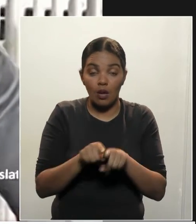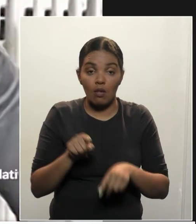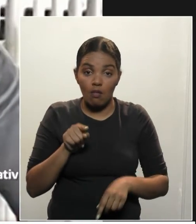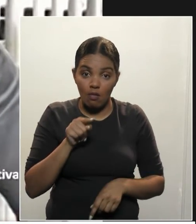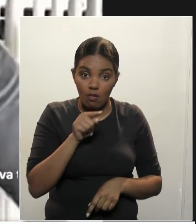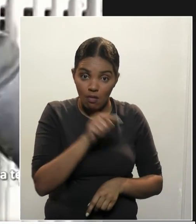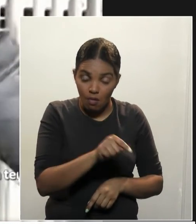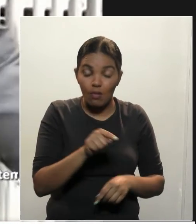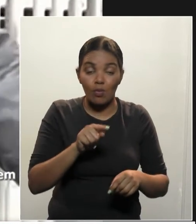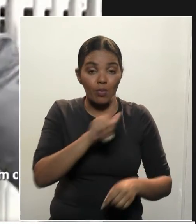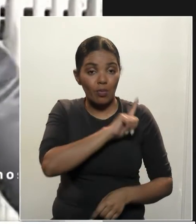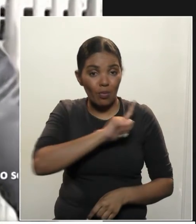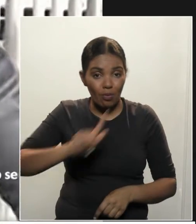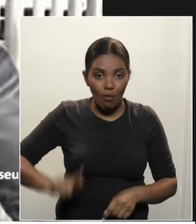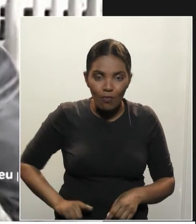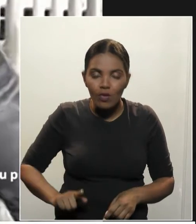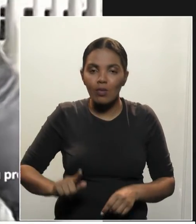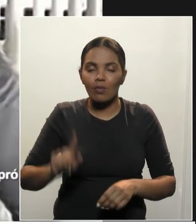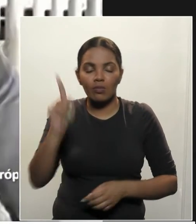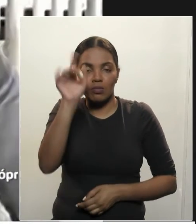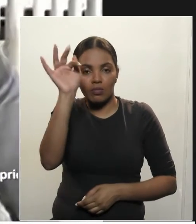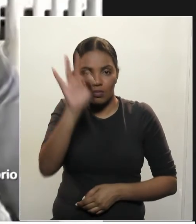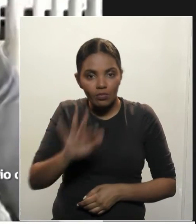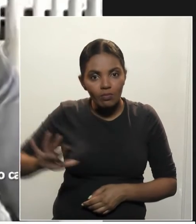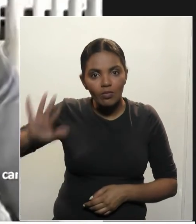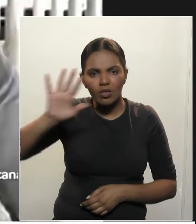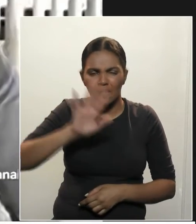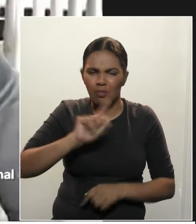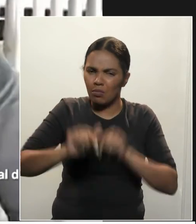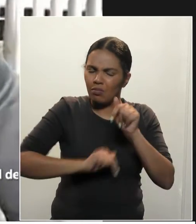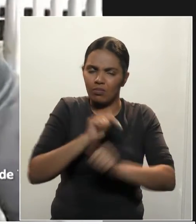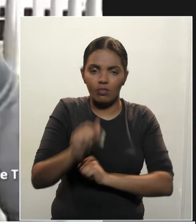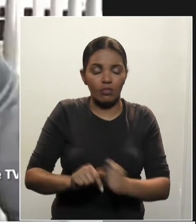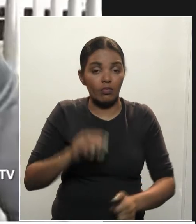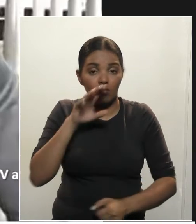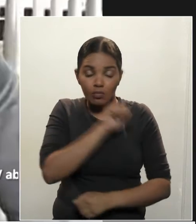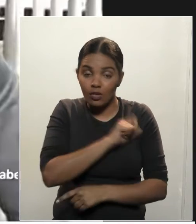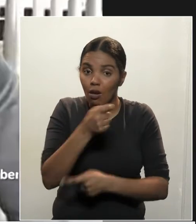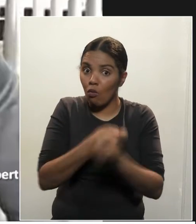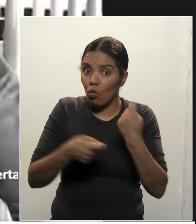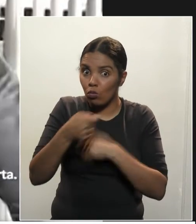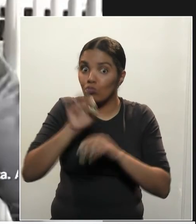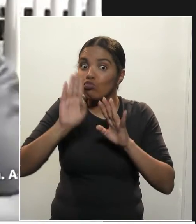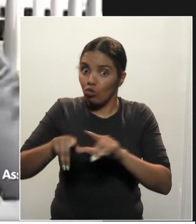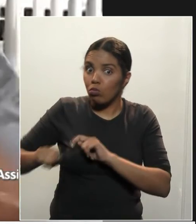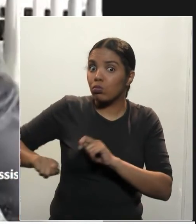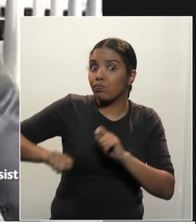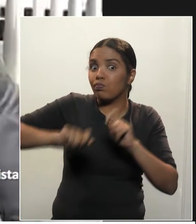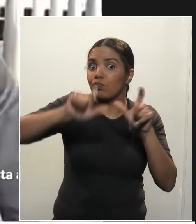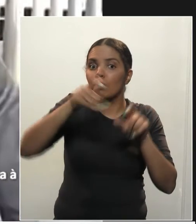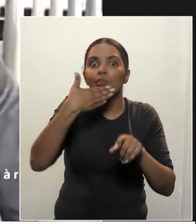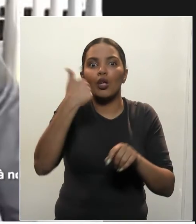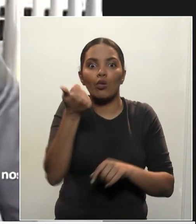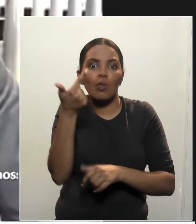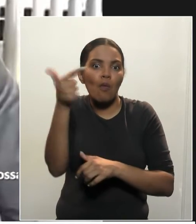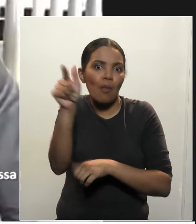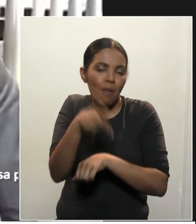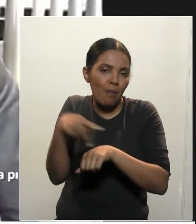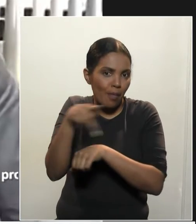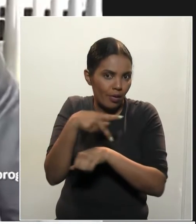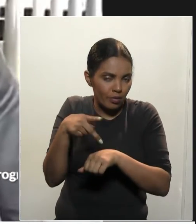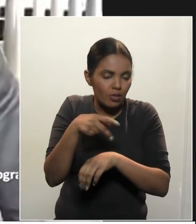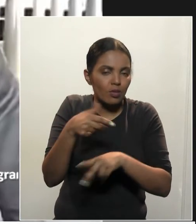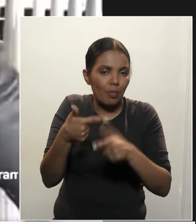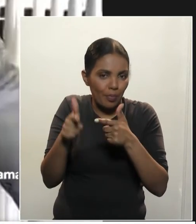pandemia. E o Brasil, hoje, já saiu na frente. A economia já está em alta. Está melhor que qualquer outro país diante da